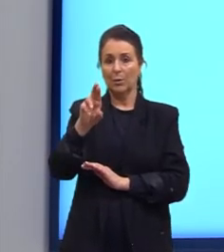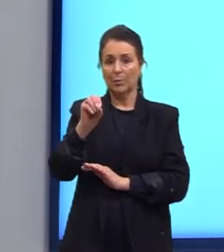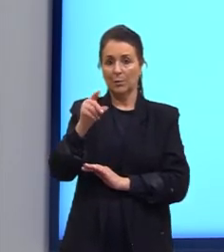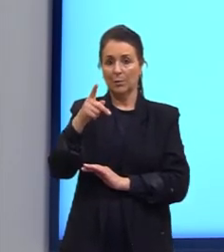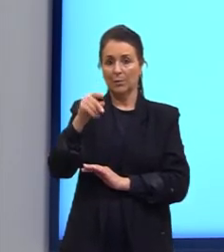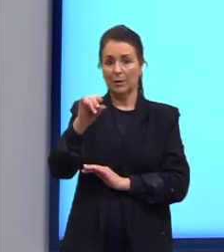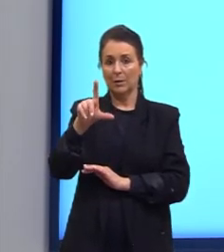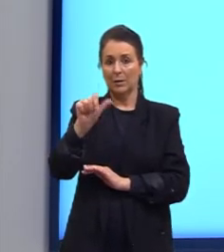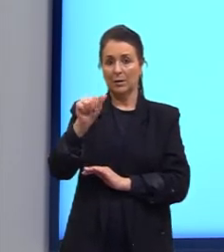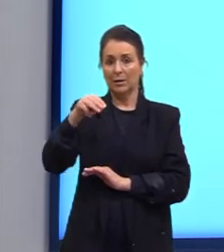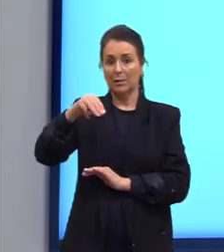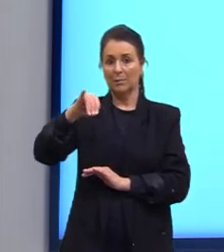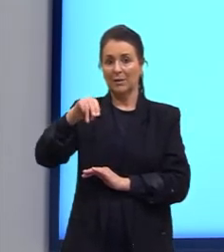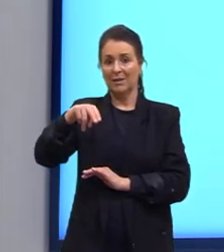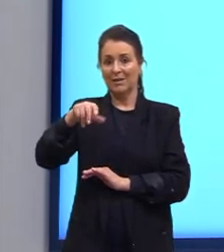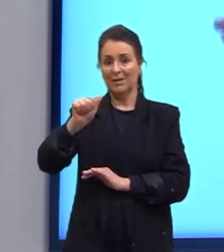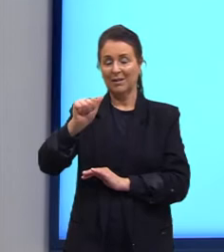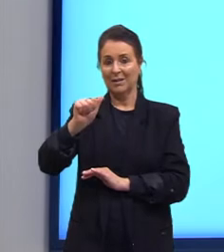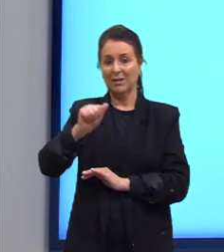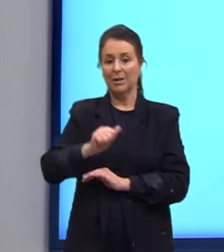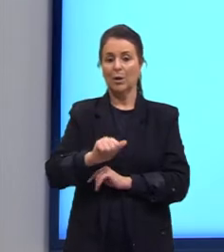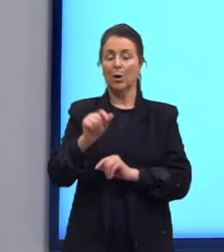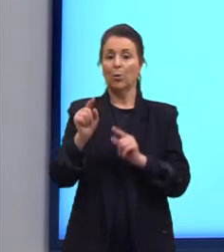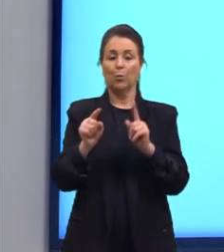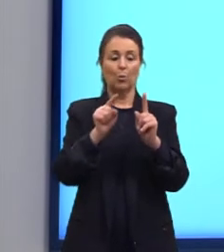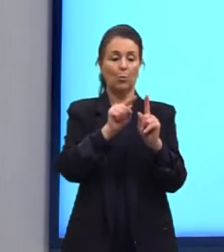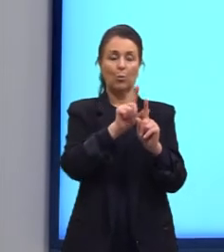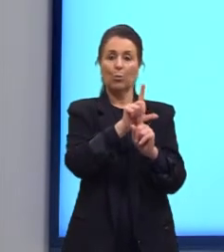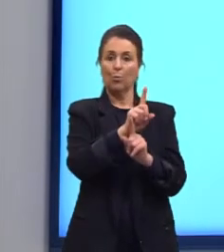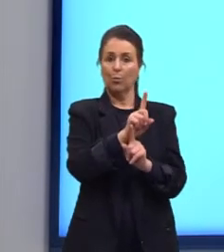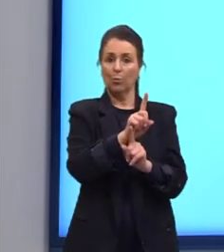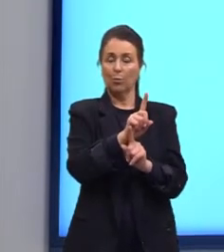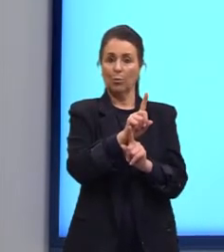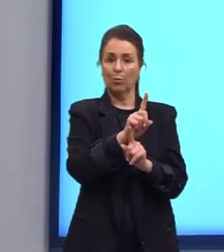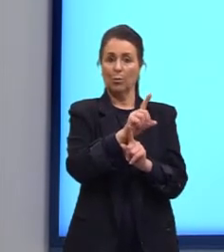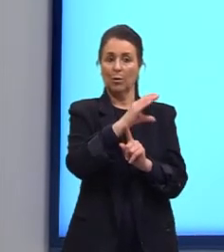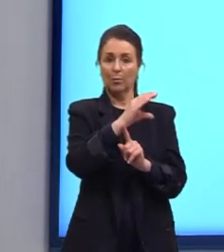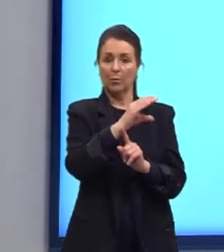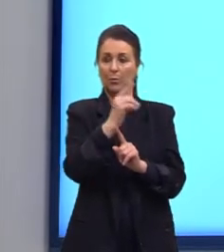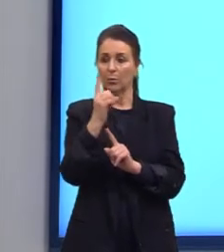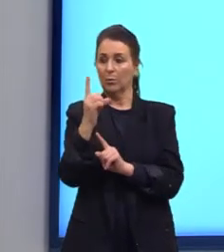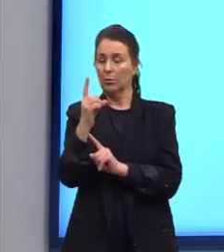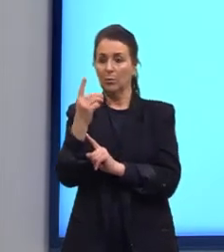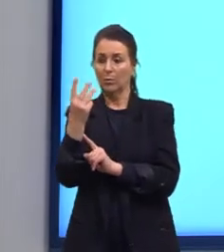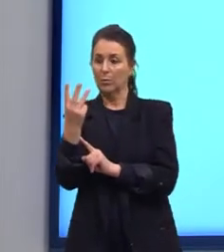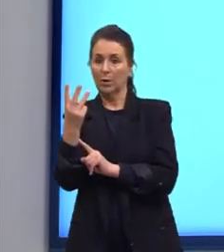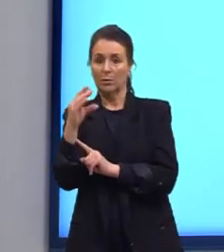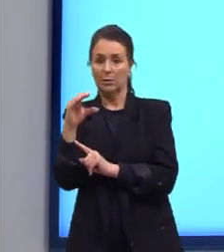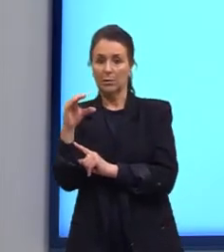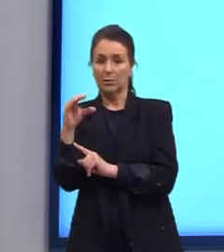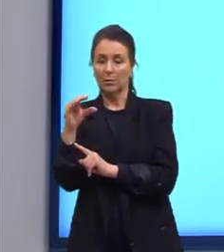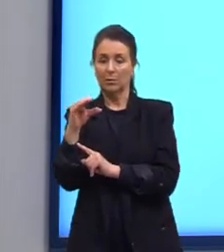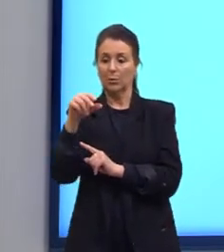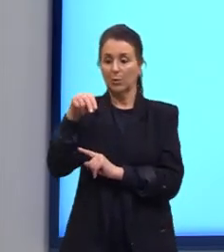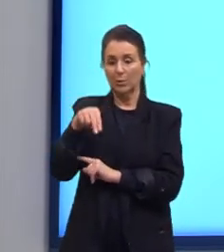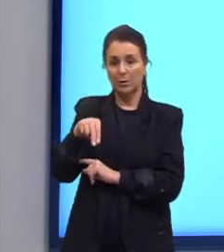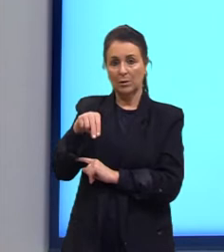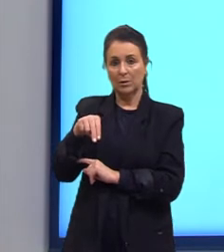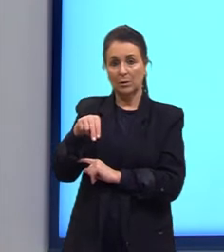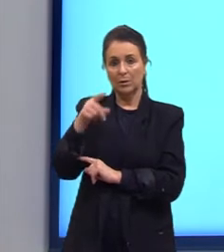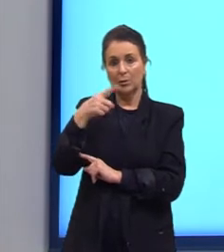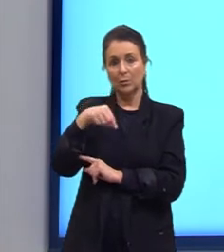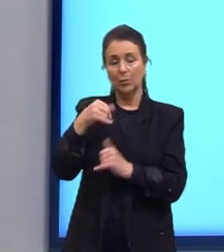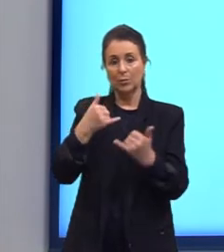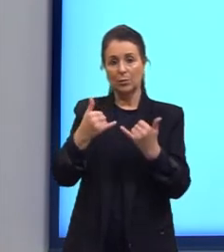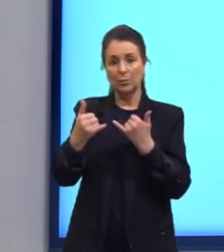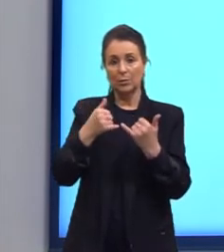uma amina, onde eu vou ter de um lado um carbono e do outro três, do nitrogênio. E neste outro